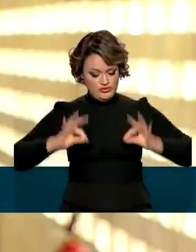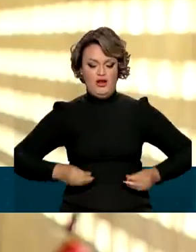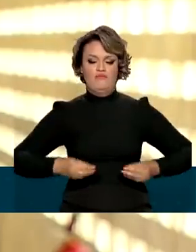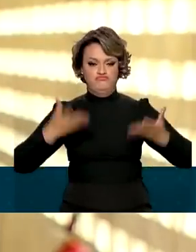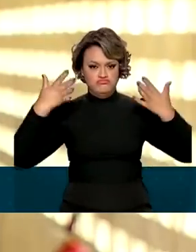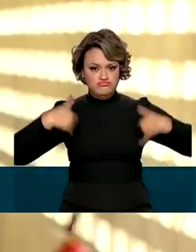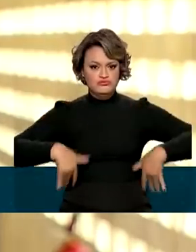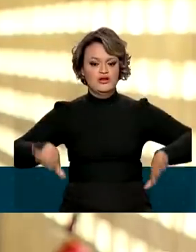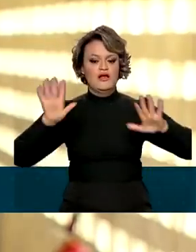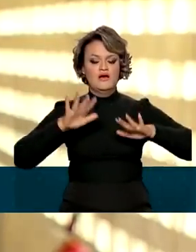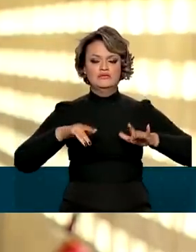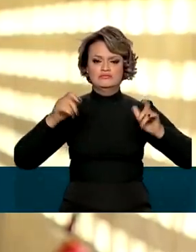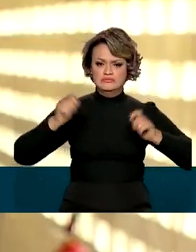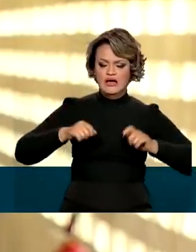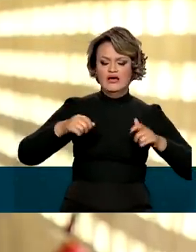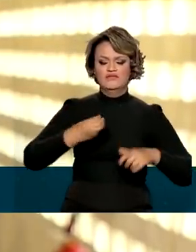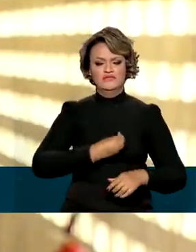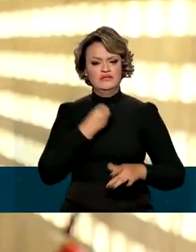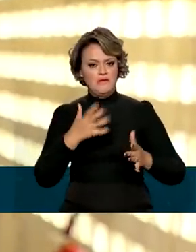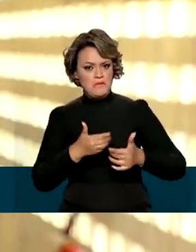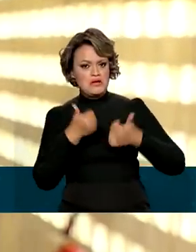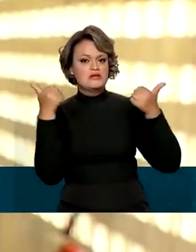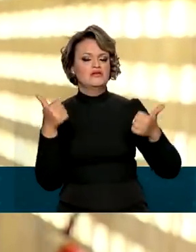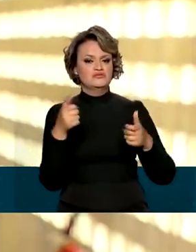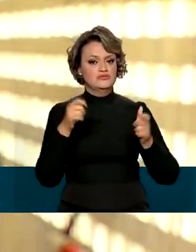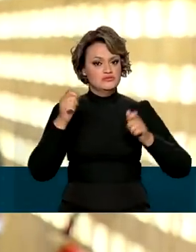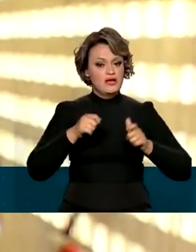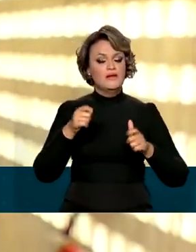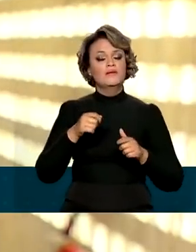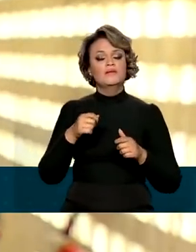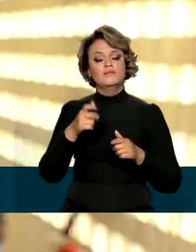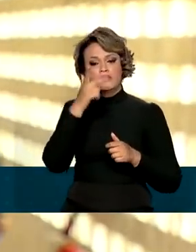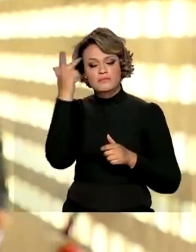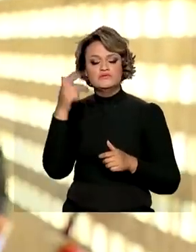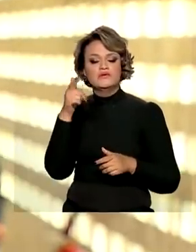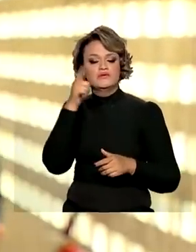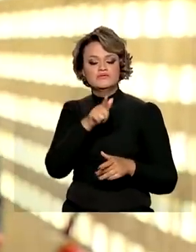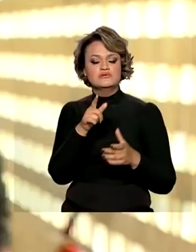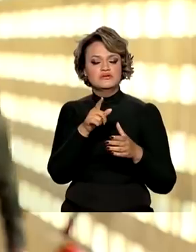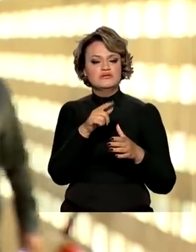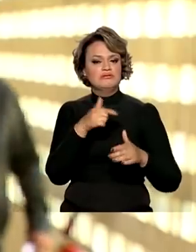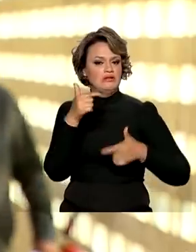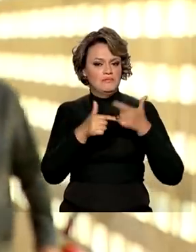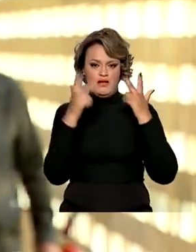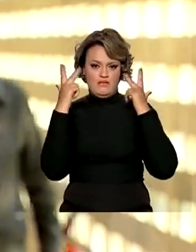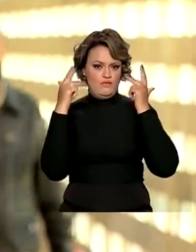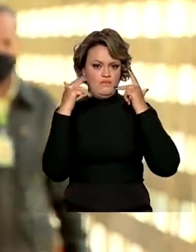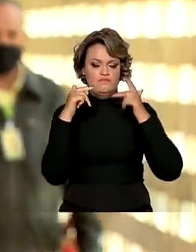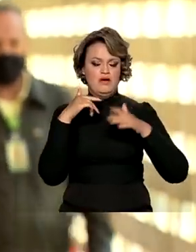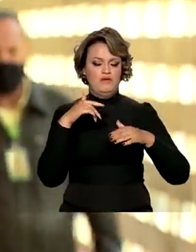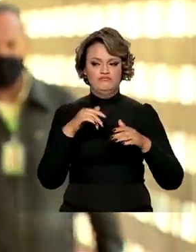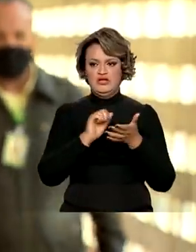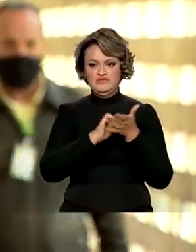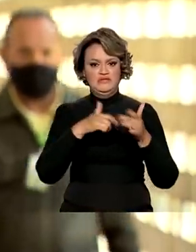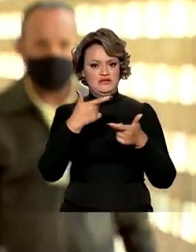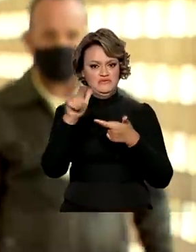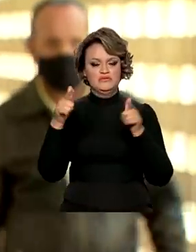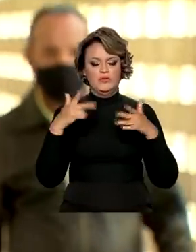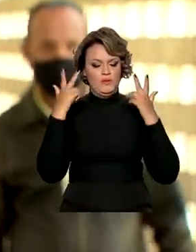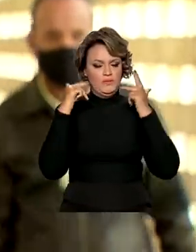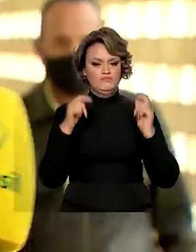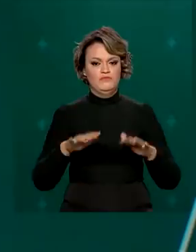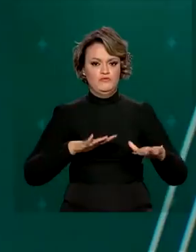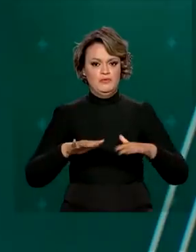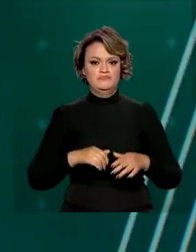capacidade de qualidade de vida do paciente, para que ele possa se reintegrar e realizar suas atividades da melhor forma